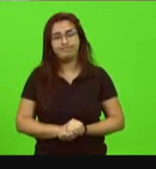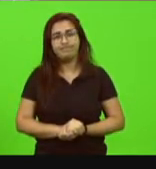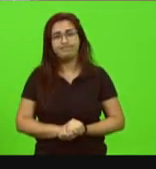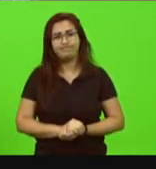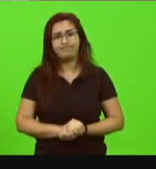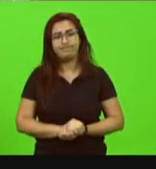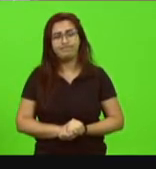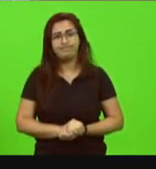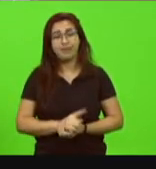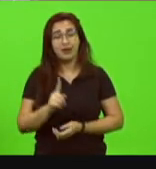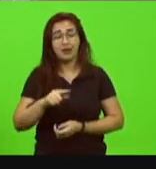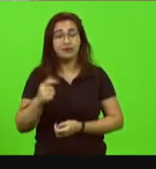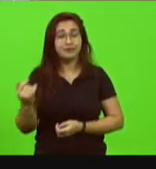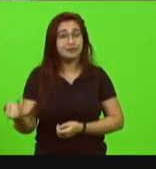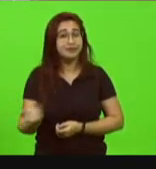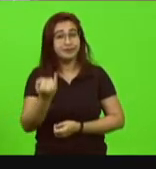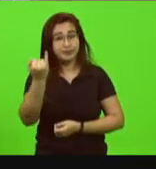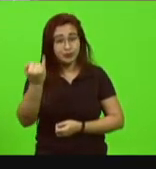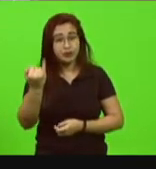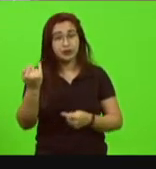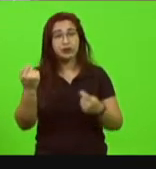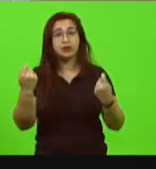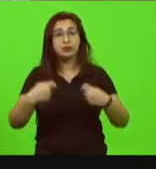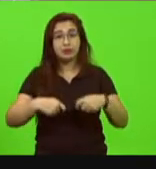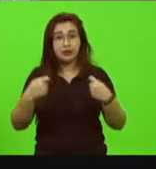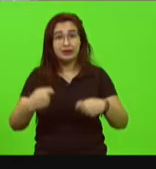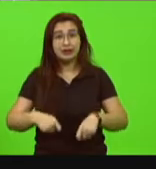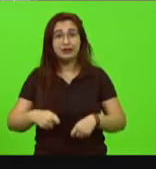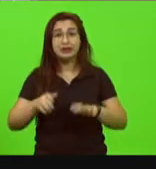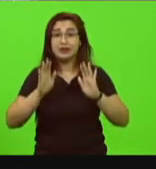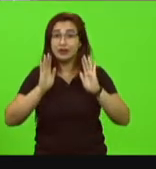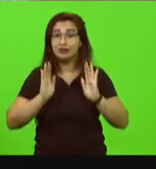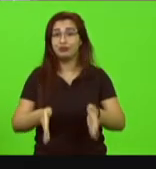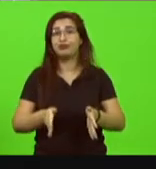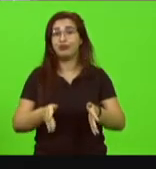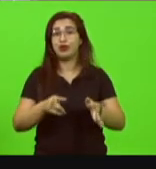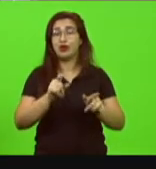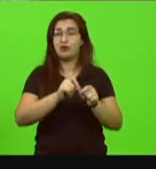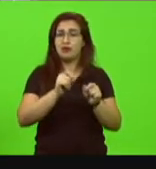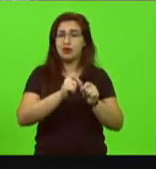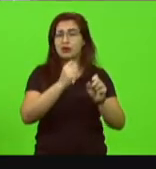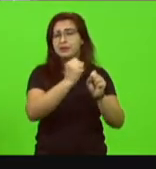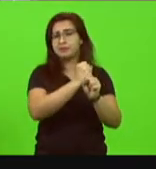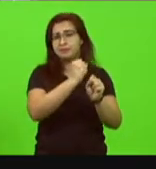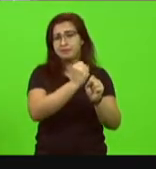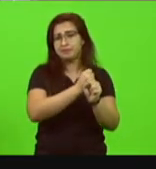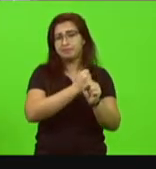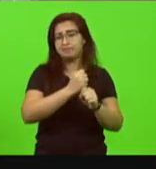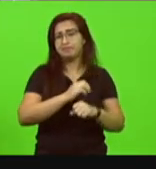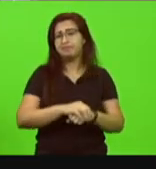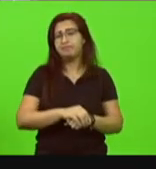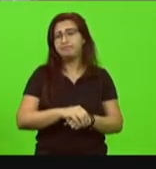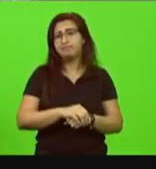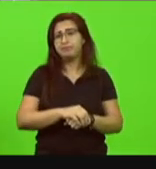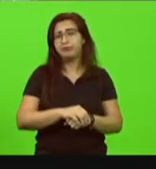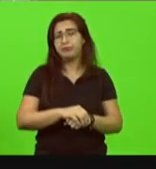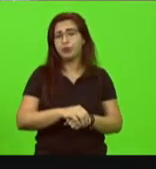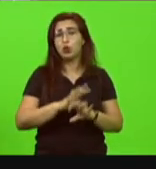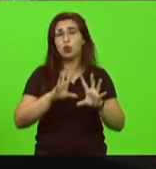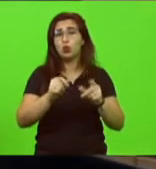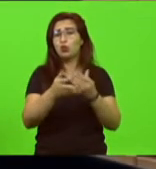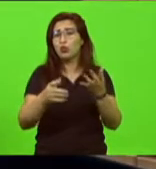importantíssimo que haja essa ação imediata uma descrença inclusive regionalizada uma angústia